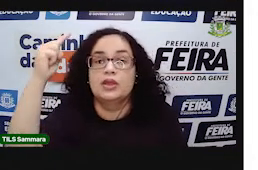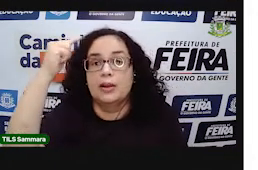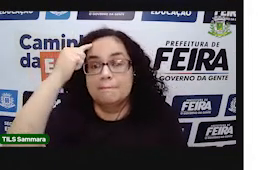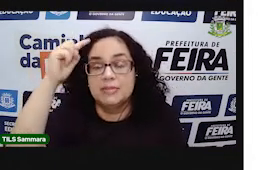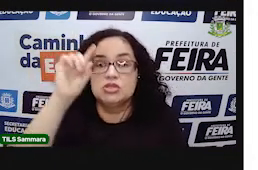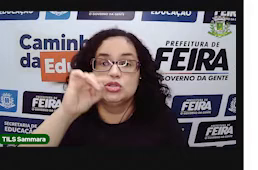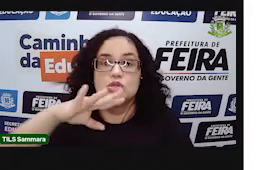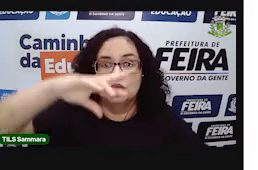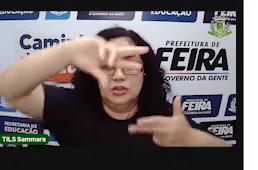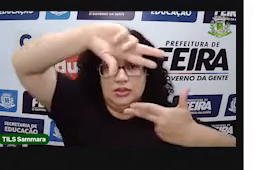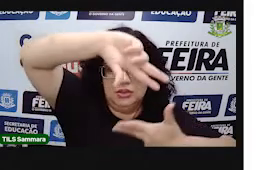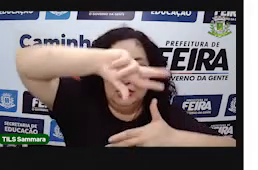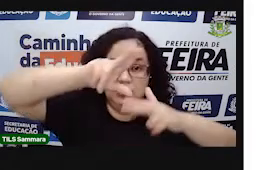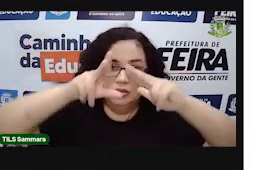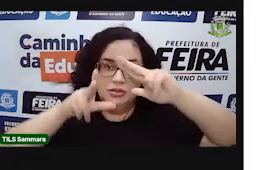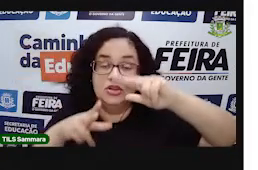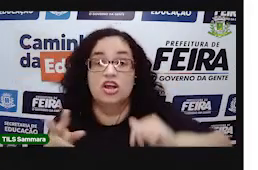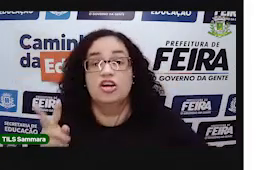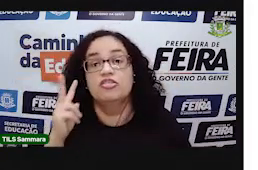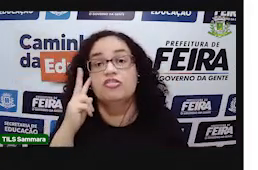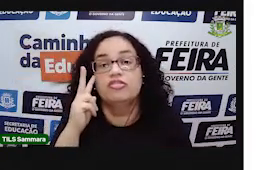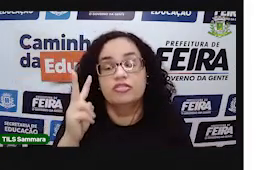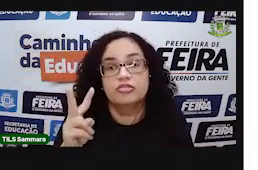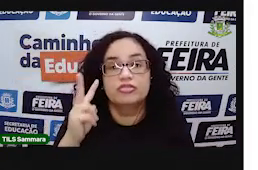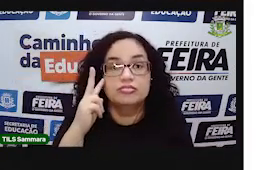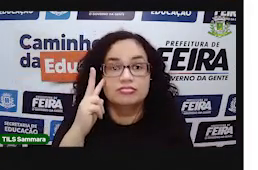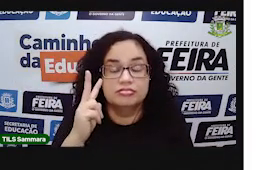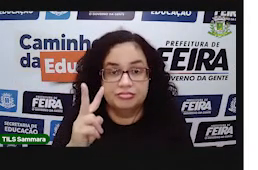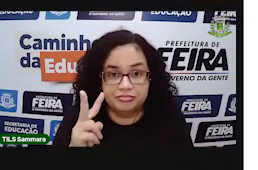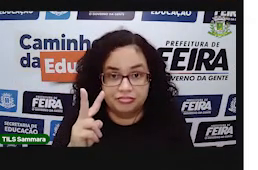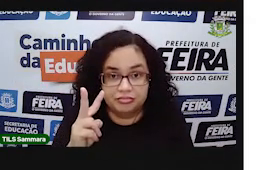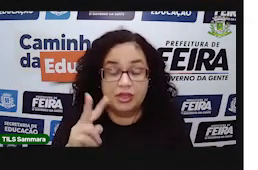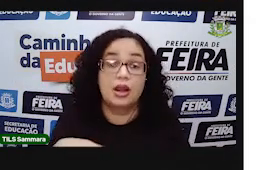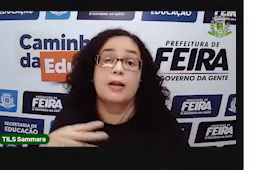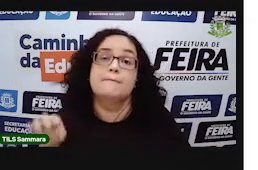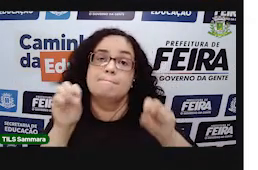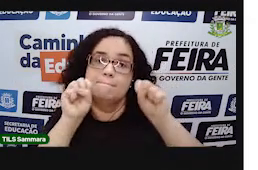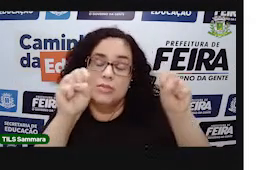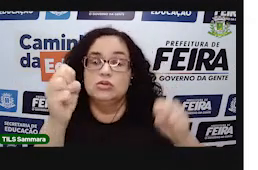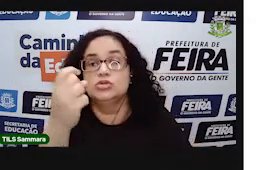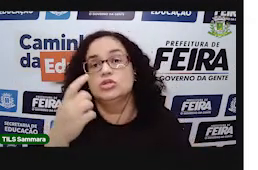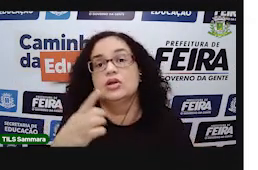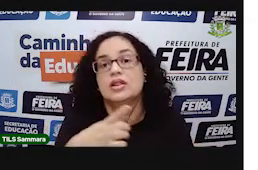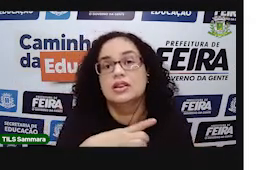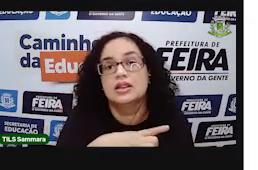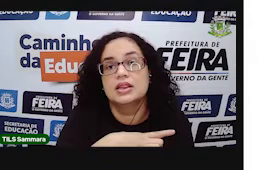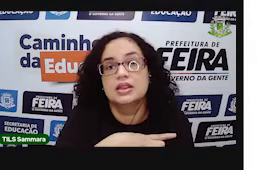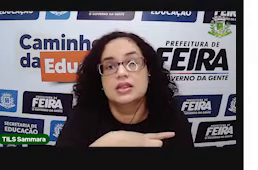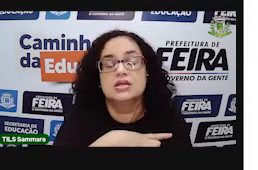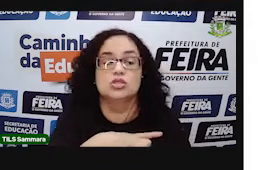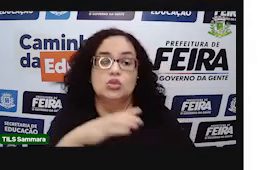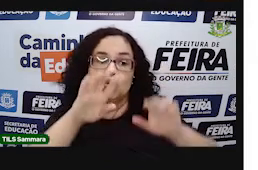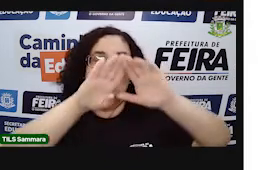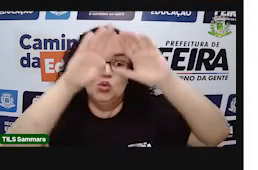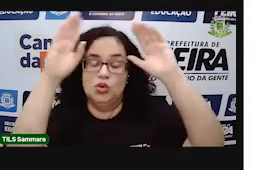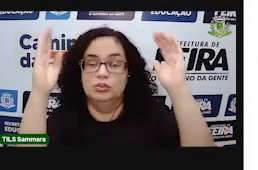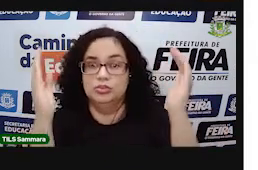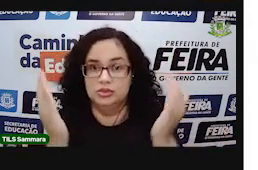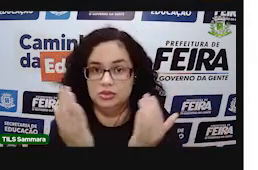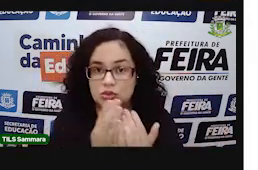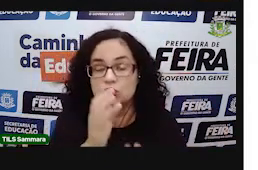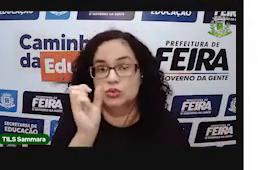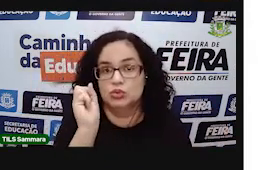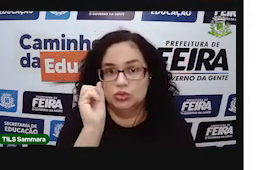A gente vai pensar só neles aí. E vamos ver. Pode até aparecer alguma